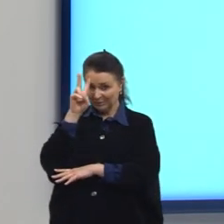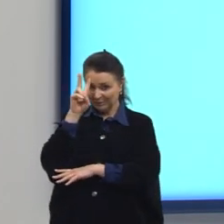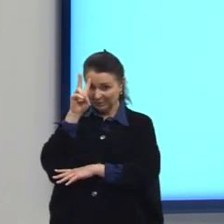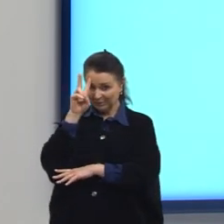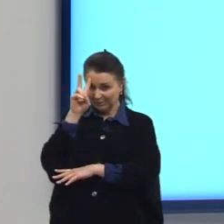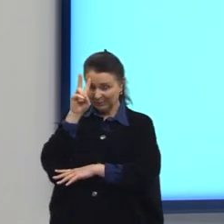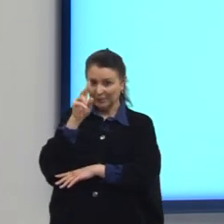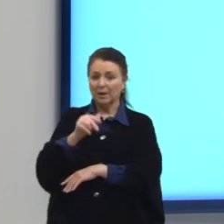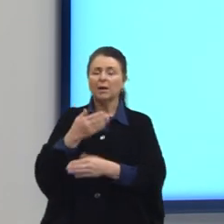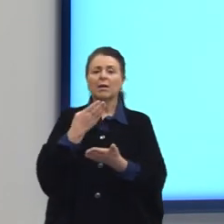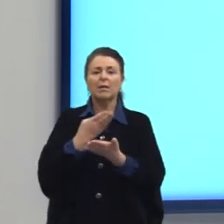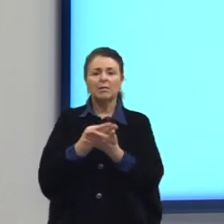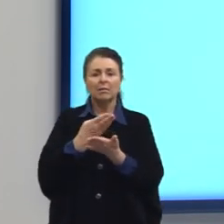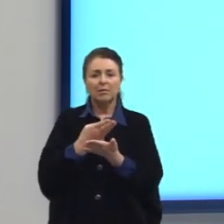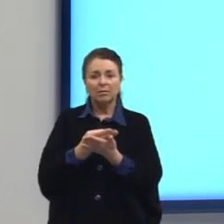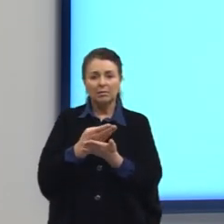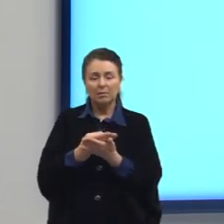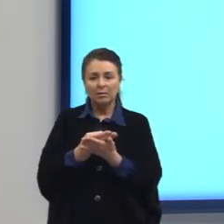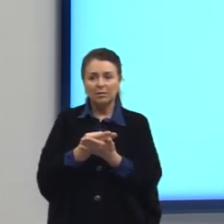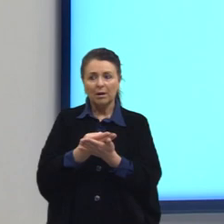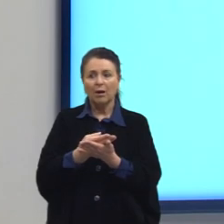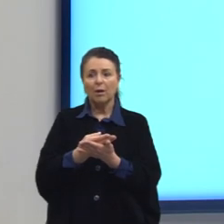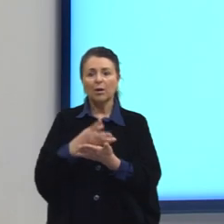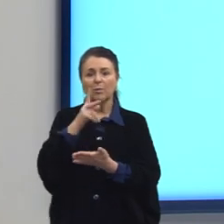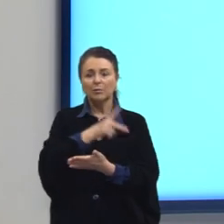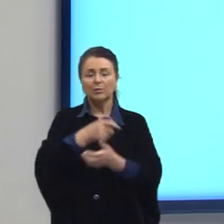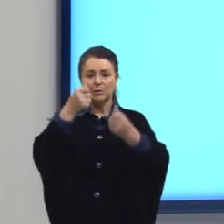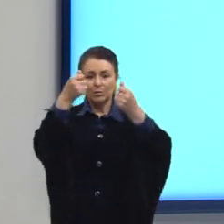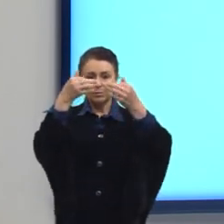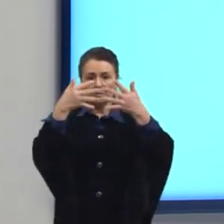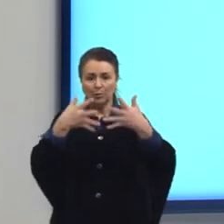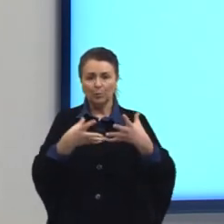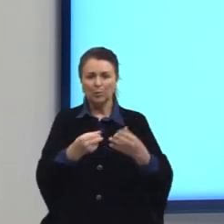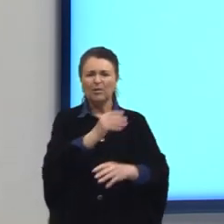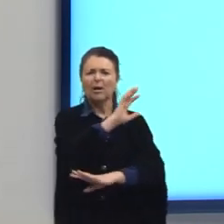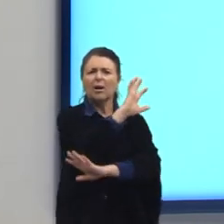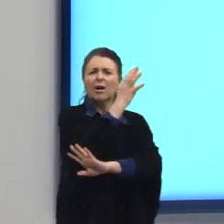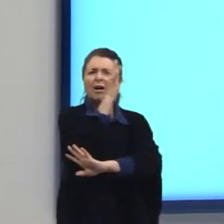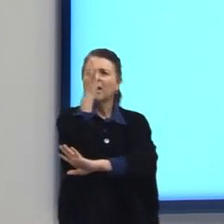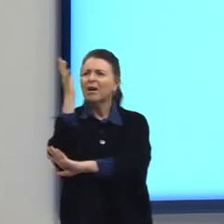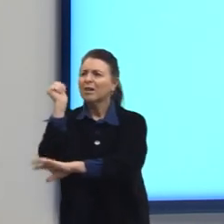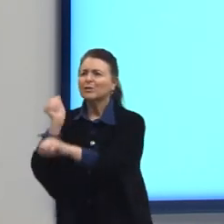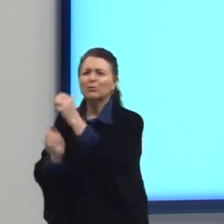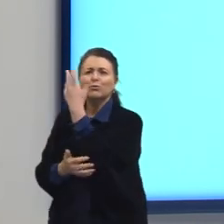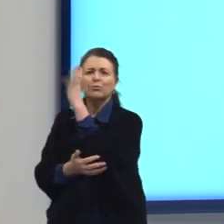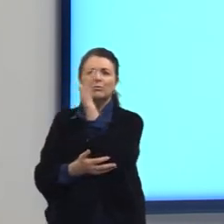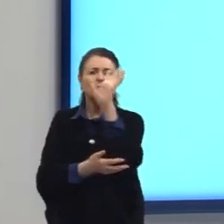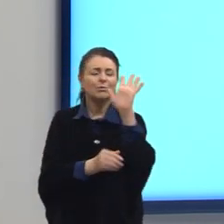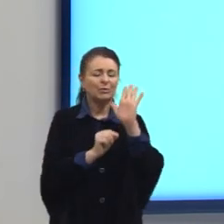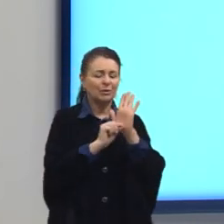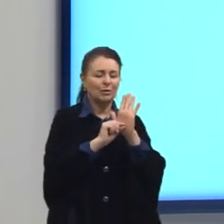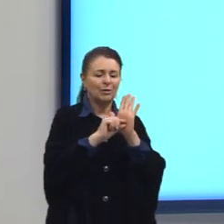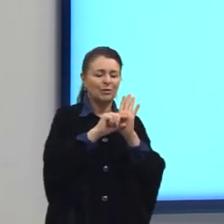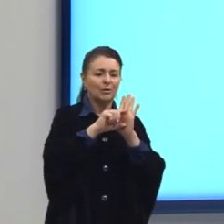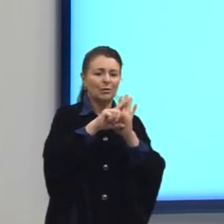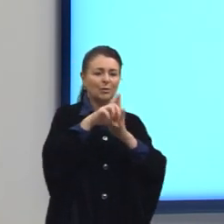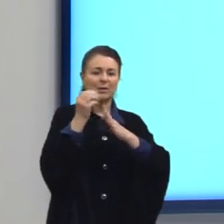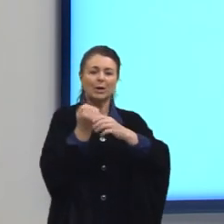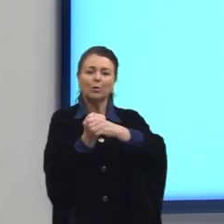na aula ainda, ó, um monte de árvores, uma floresta, vai aumentar a